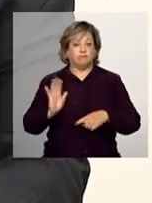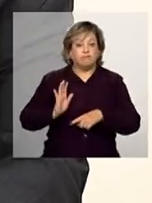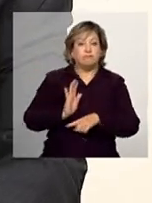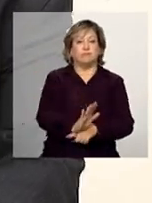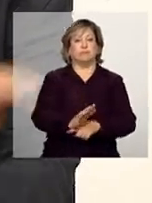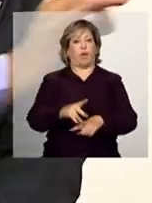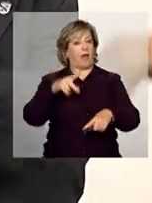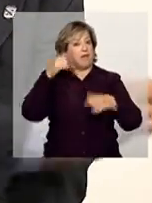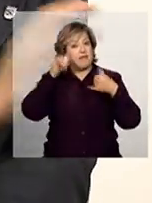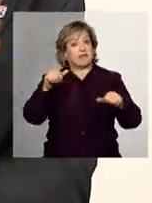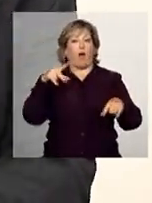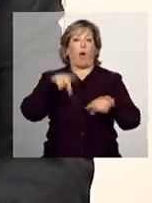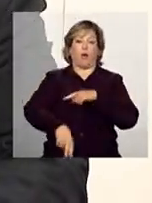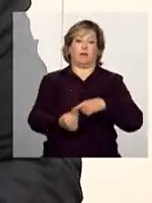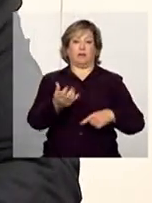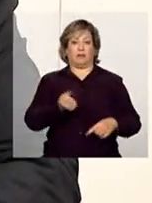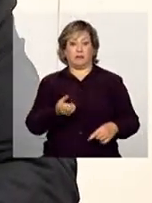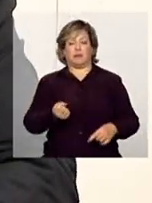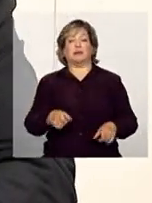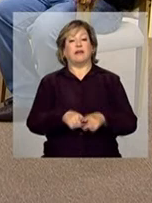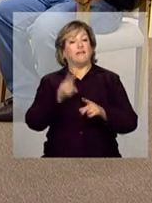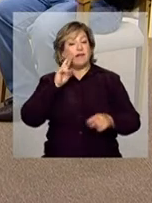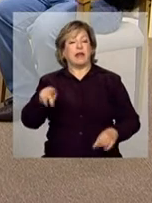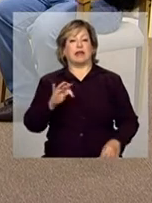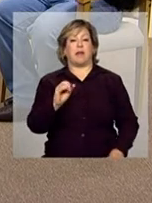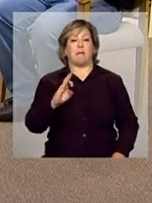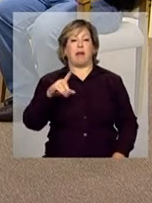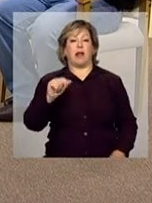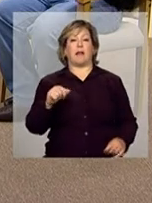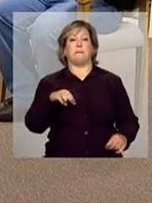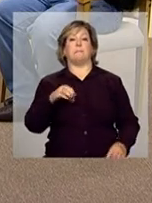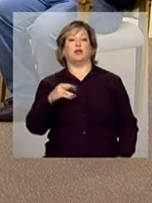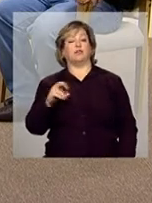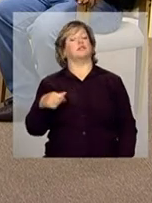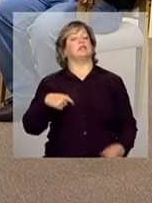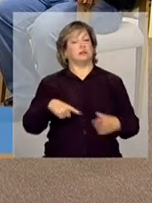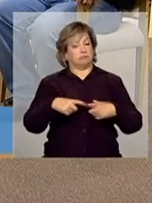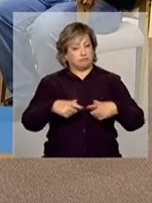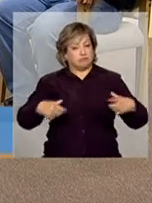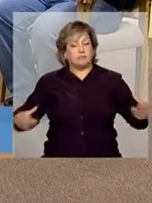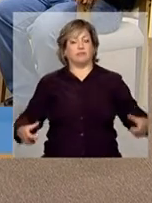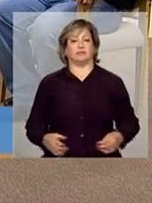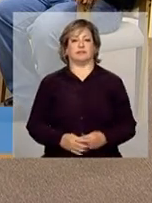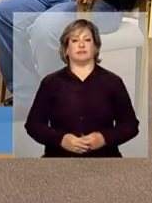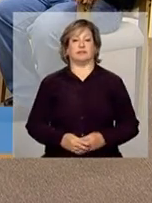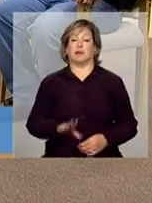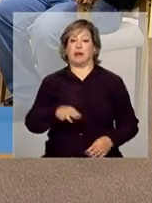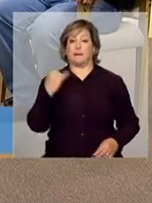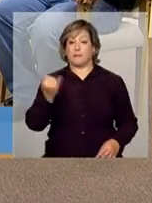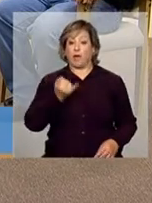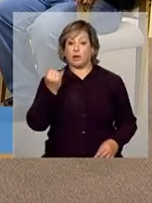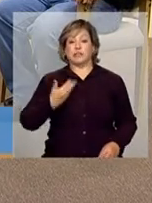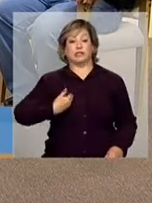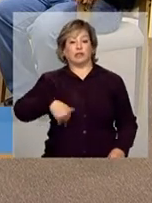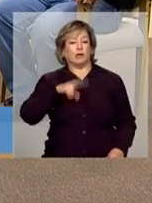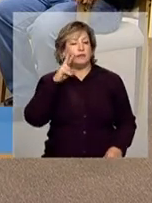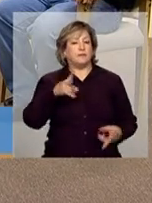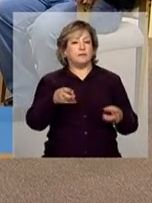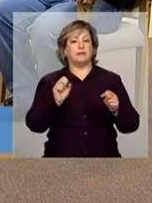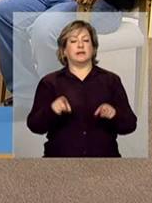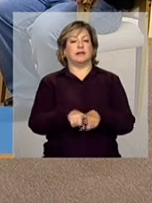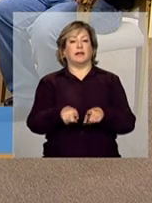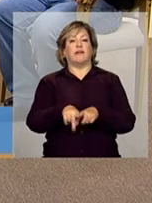da tabela de motivos. Isso está crescendo no país. E importante a gente observar que realmente vai se